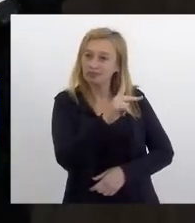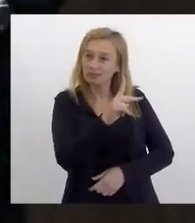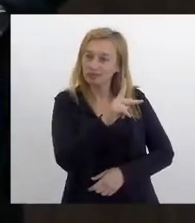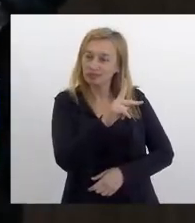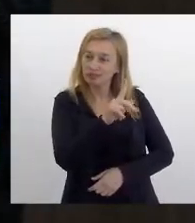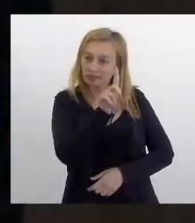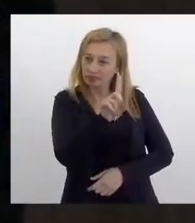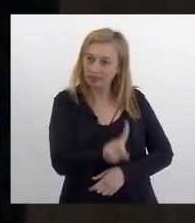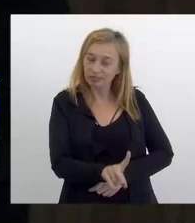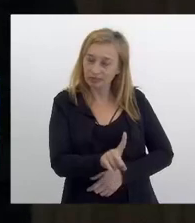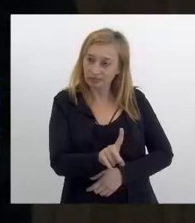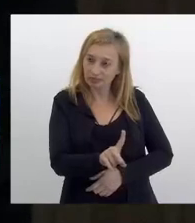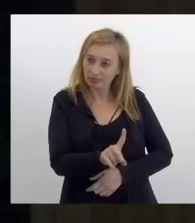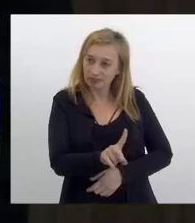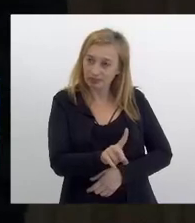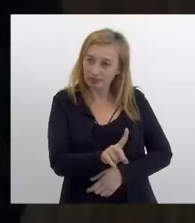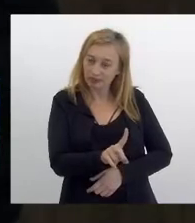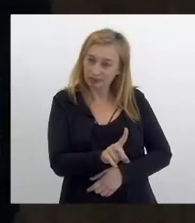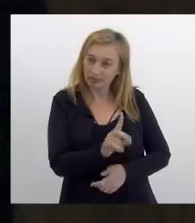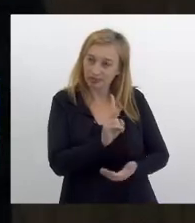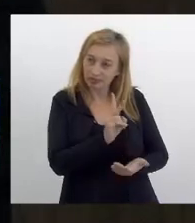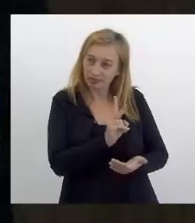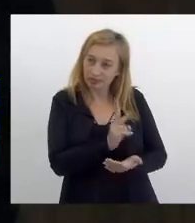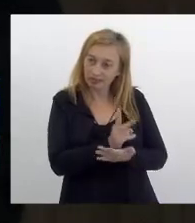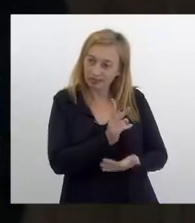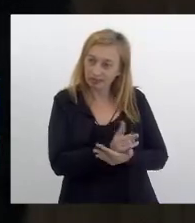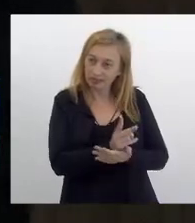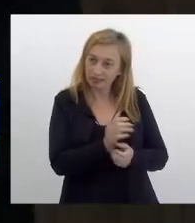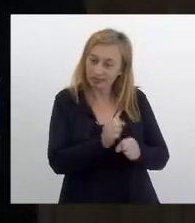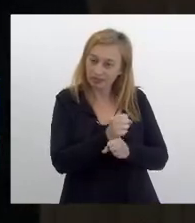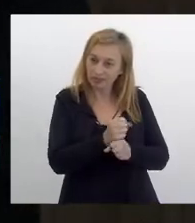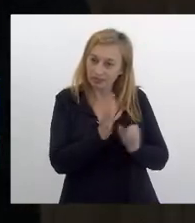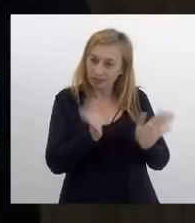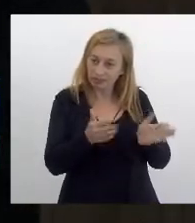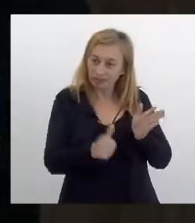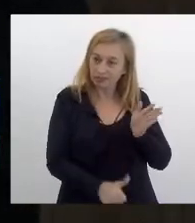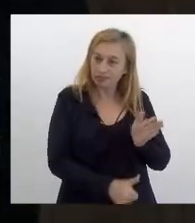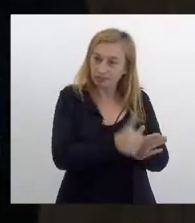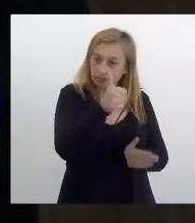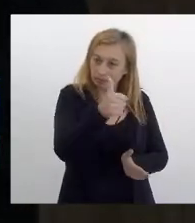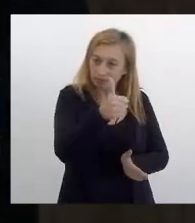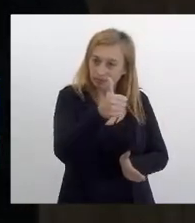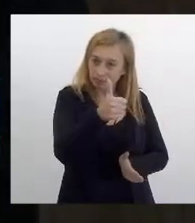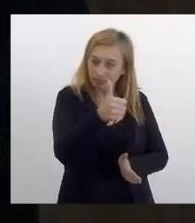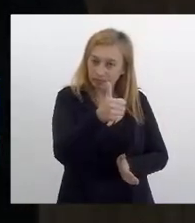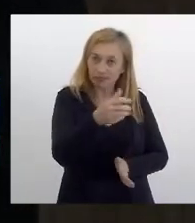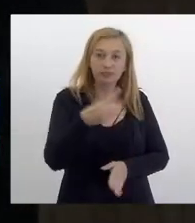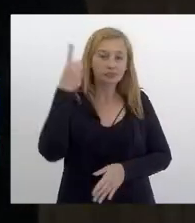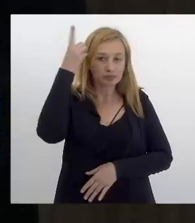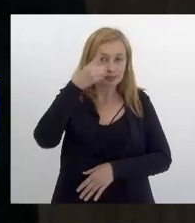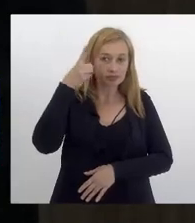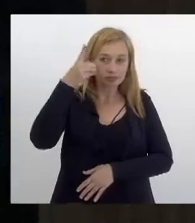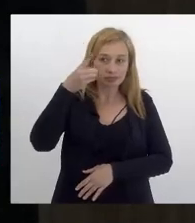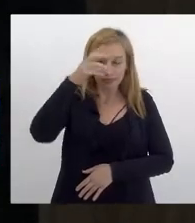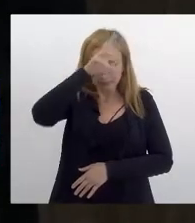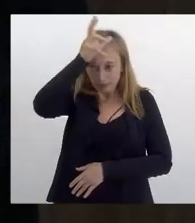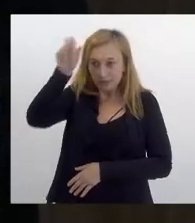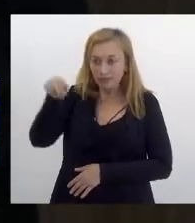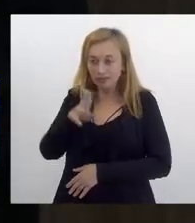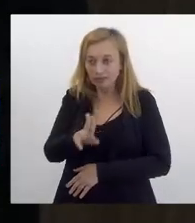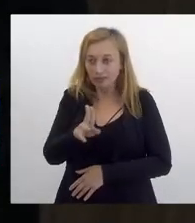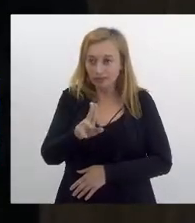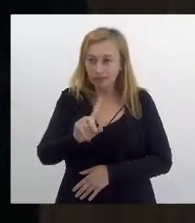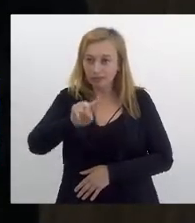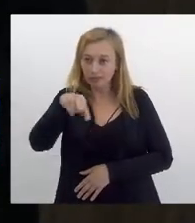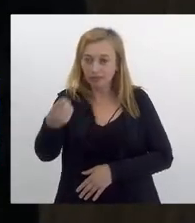de, ainda, nós estamos aqui nessa legislatura, seria a primeira autora, deputada Tia Ju, co-signatária, e